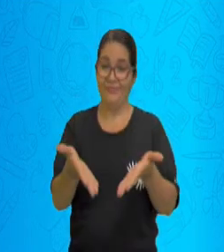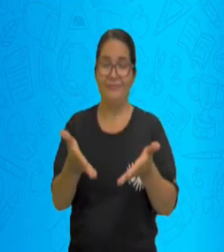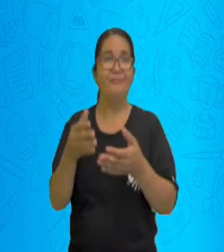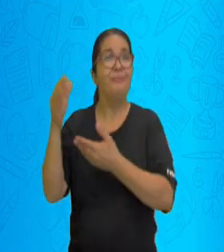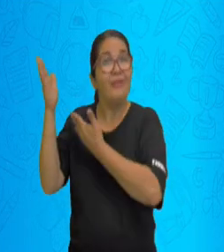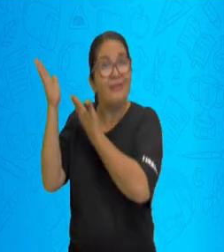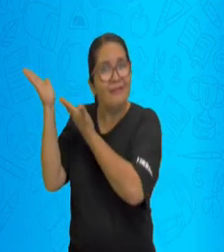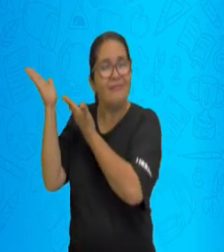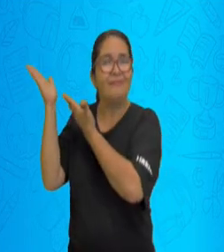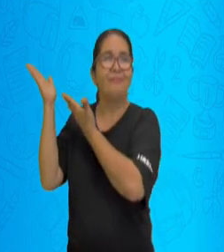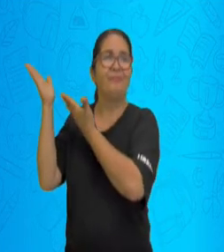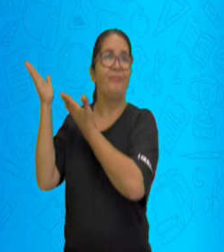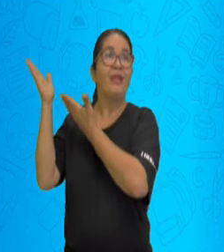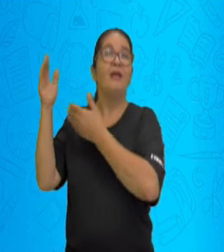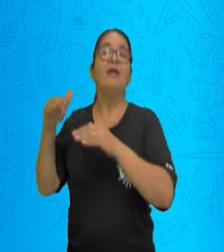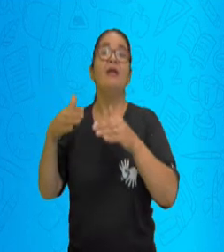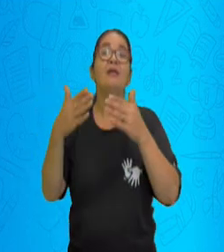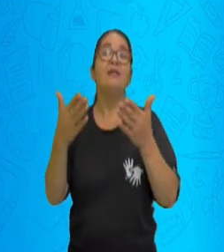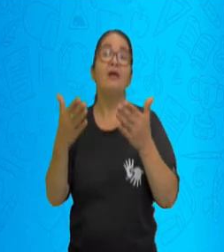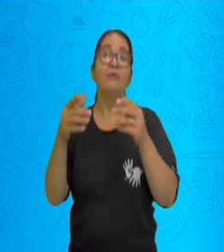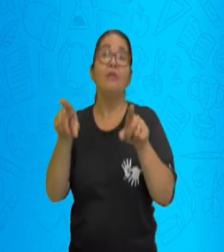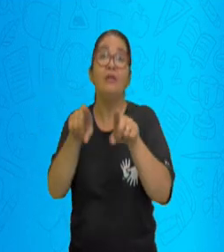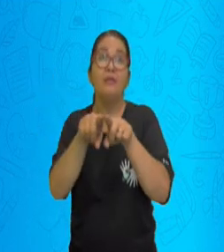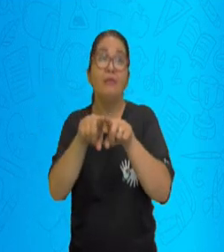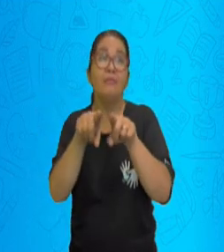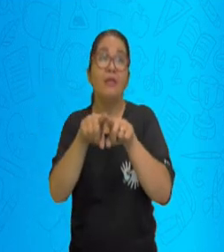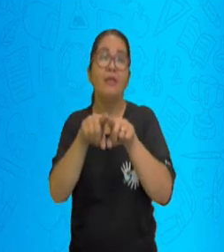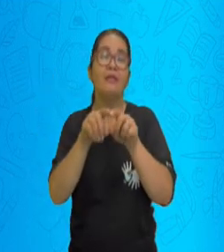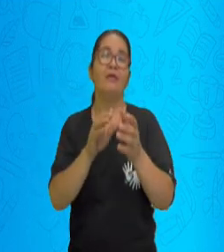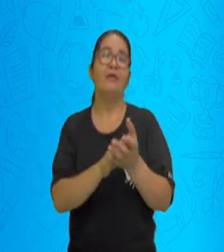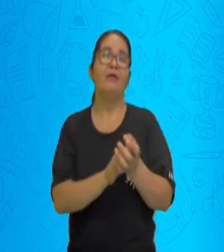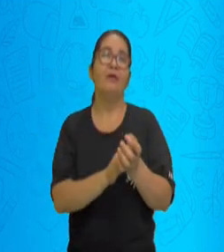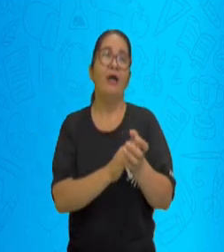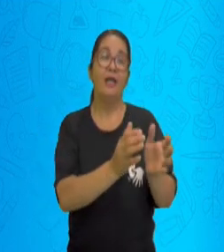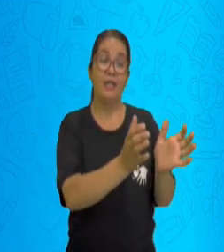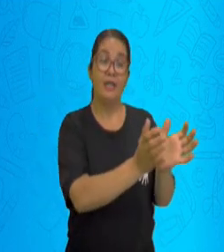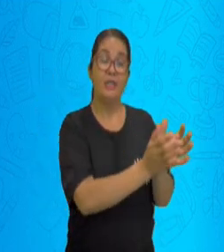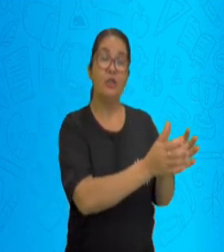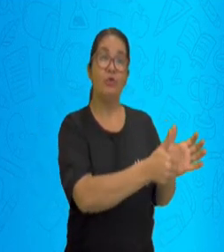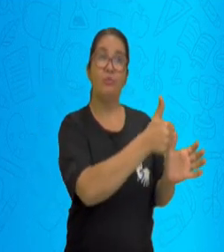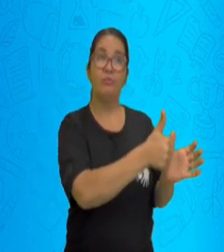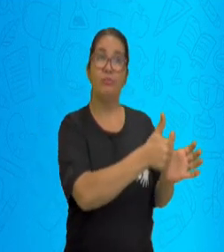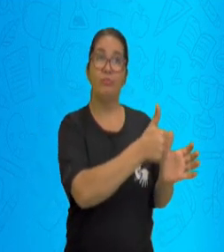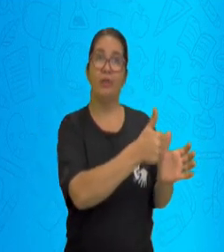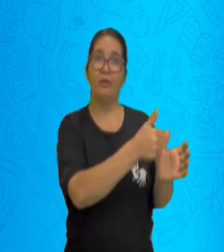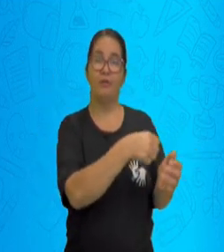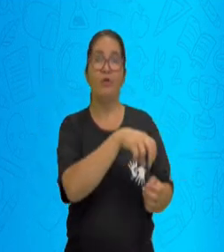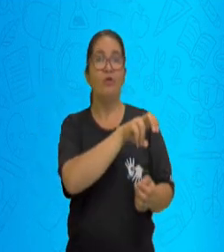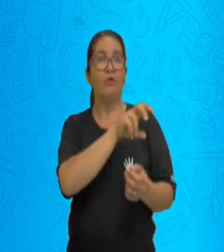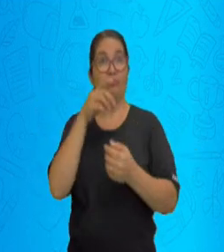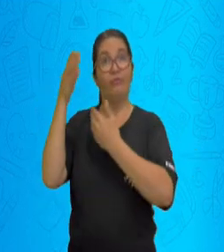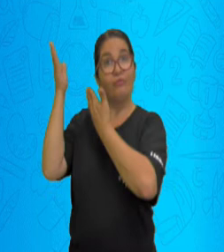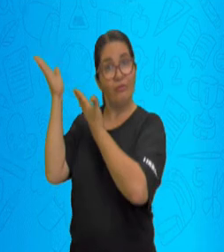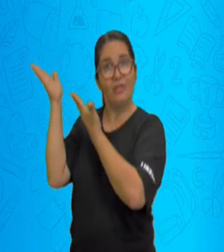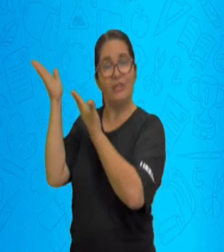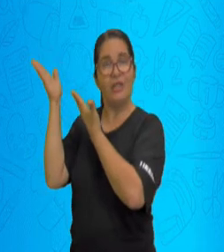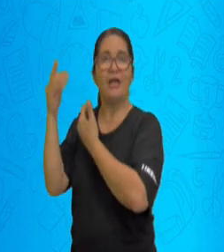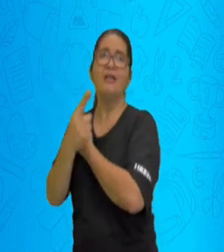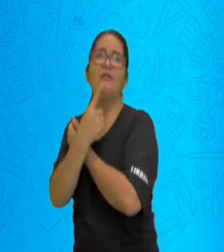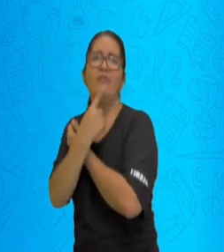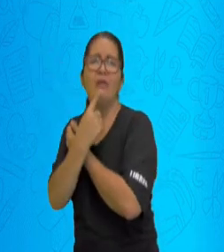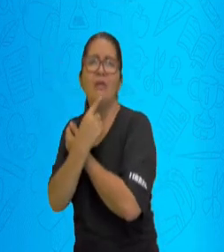eu tenho aqui 5 mais 2, que é igual a 3 mais